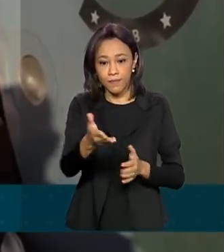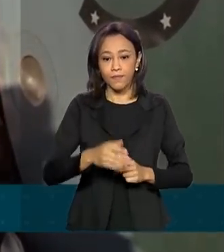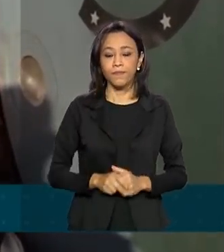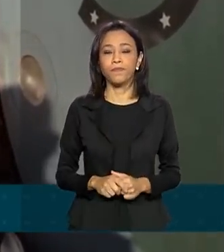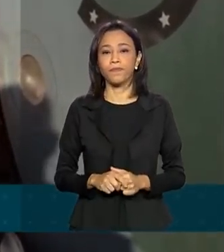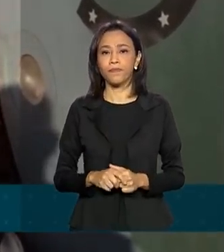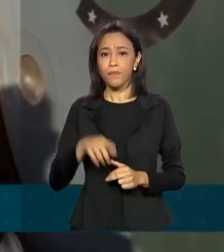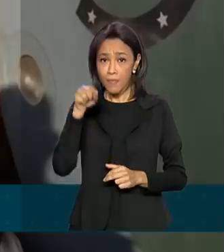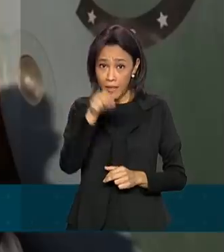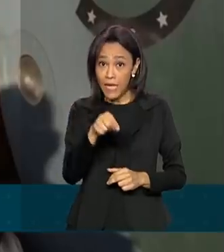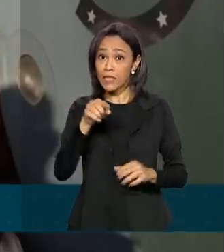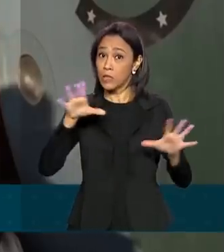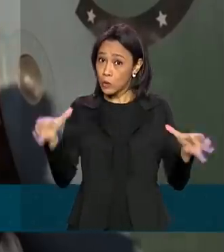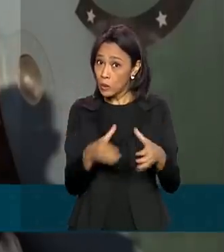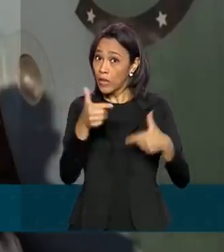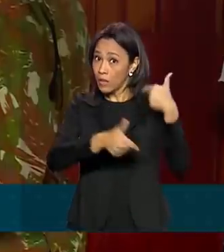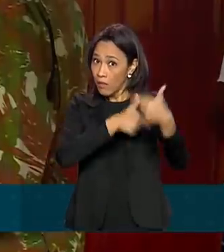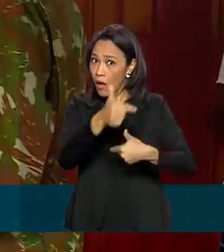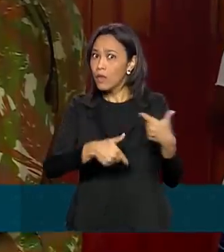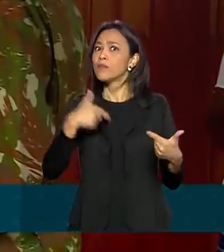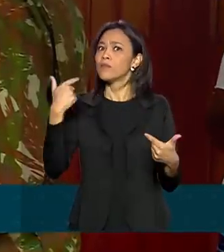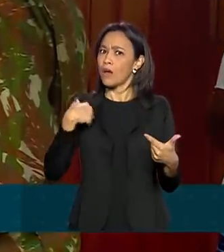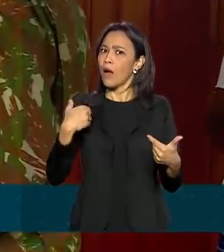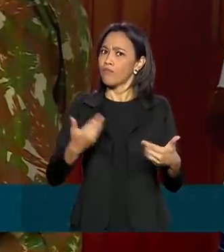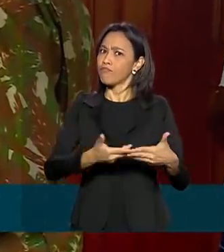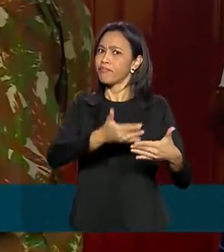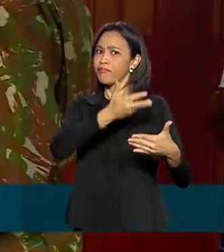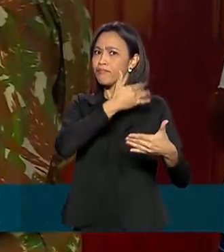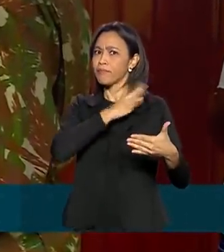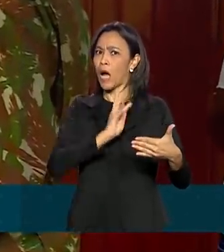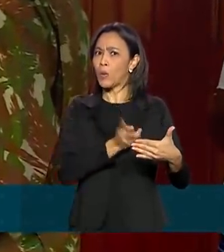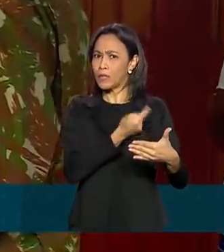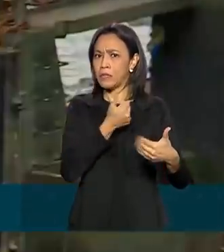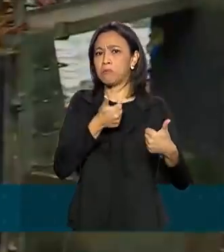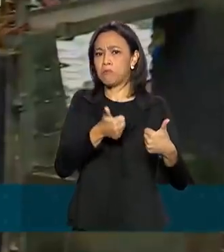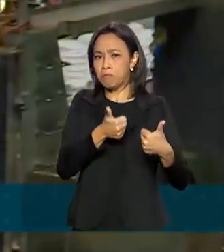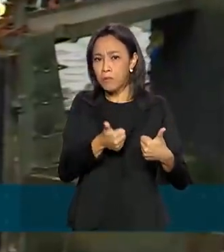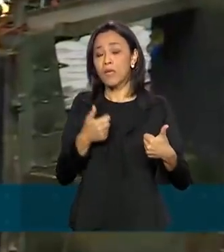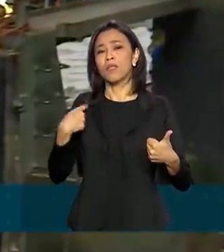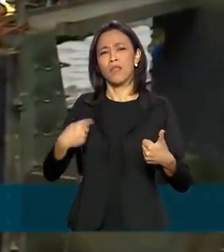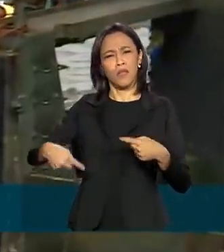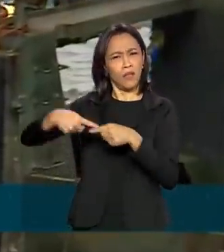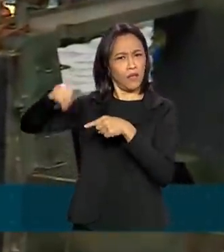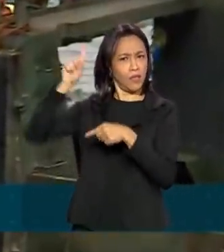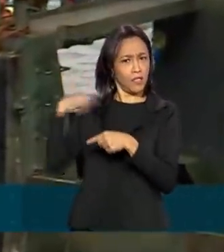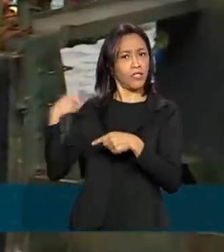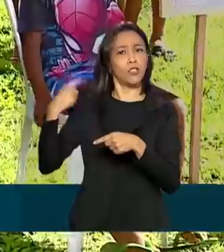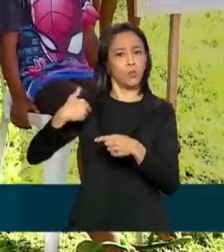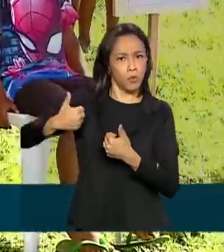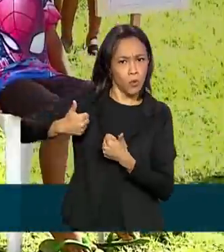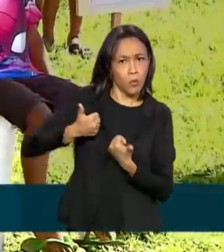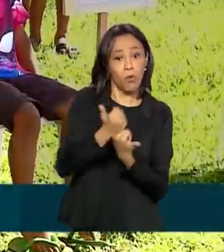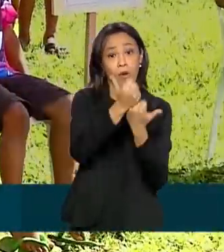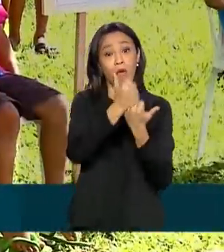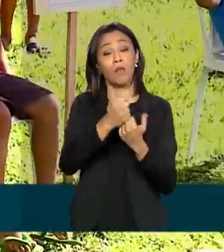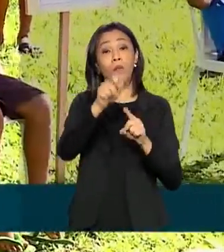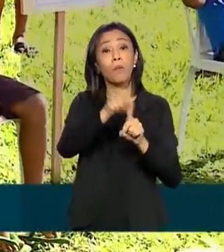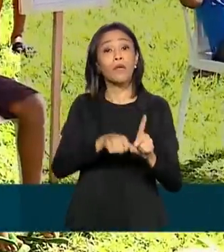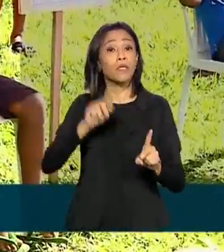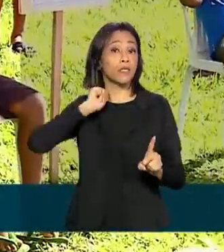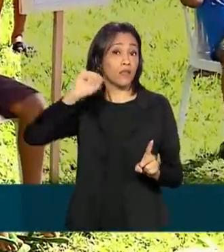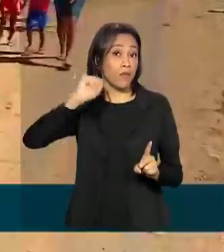Ações desse tipo têm sido comuns desde que as Forças Armadas deram início à Operação Covid-19 em abril. O